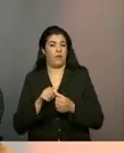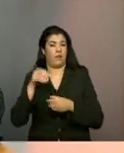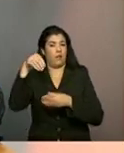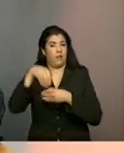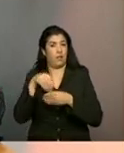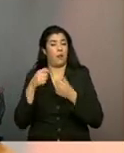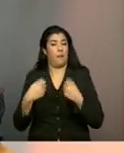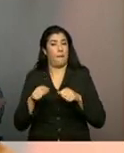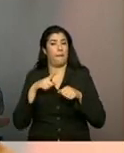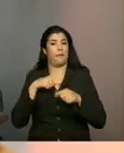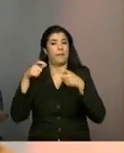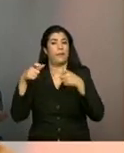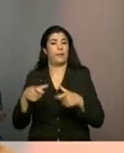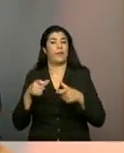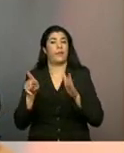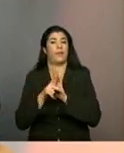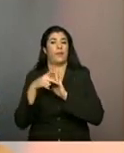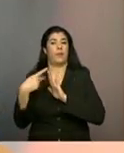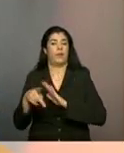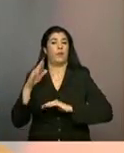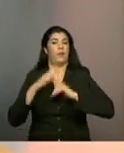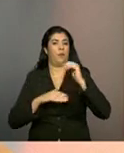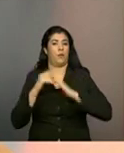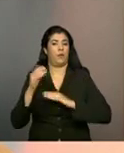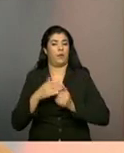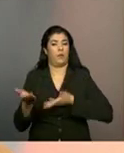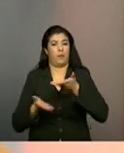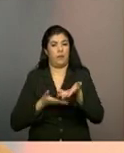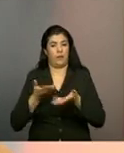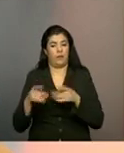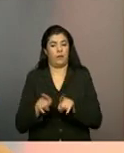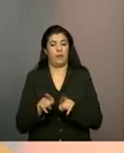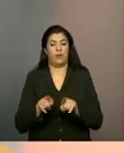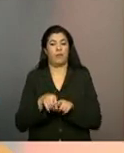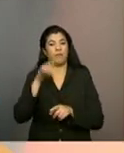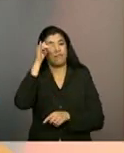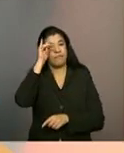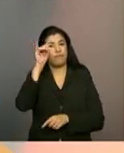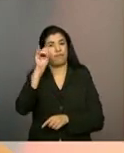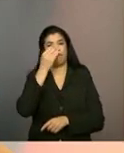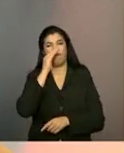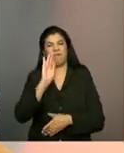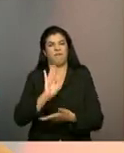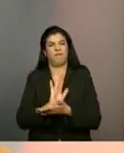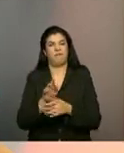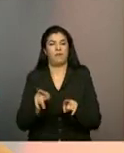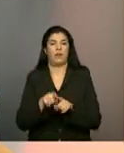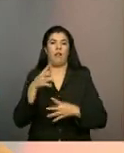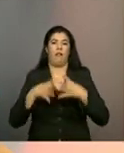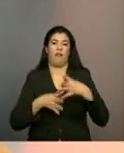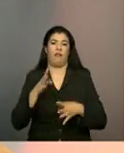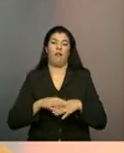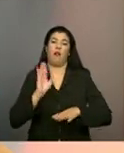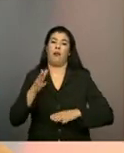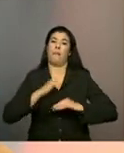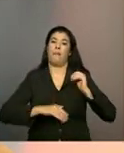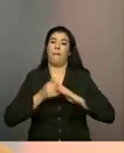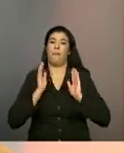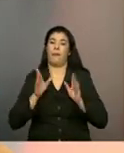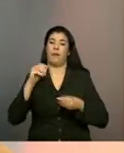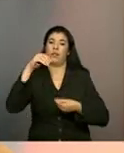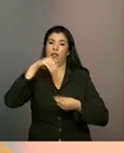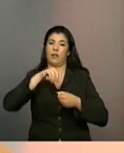espaço adequado para a execução do serviço, sem prejudicar, sem atrapalhar as ações que já são